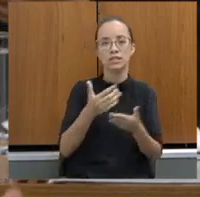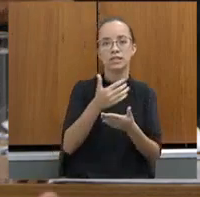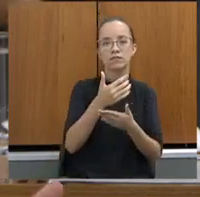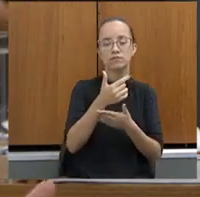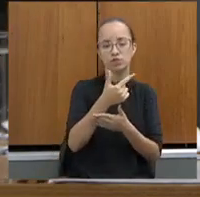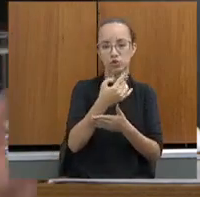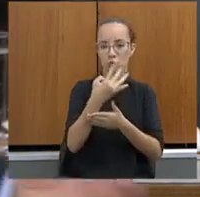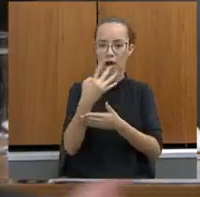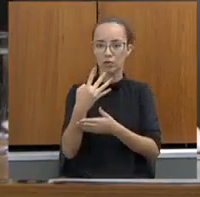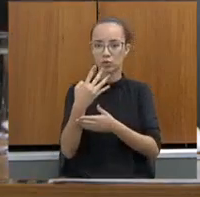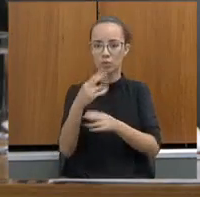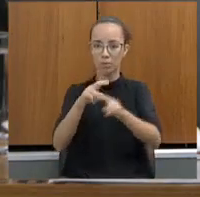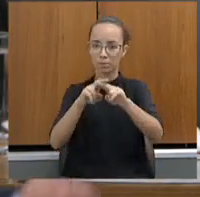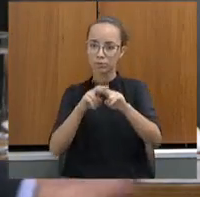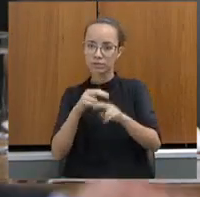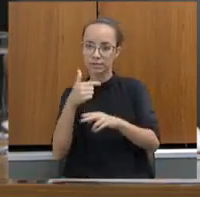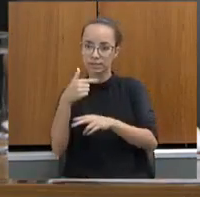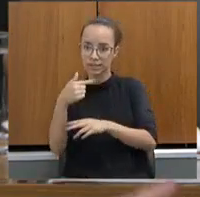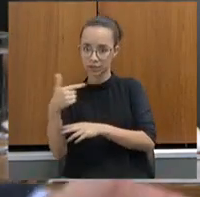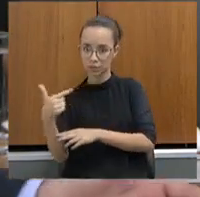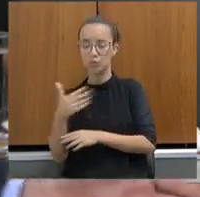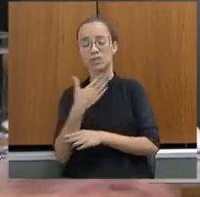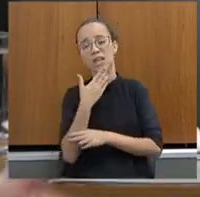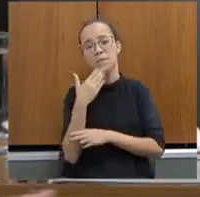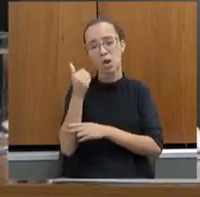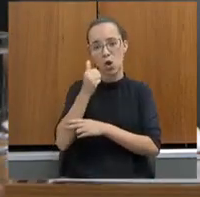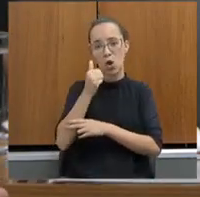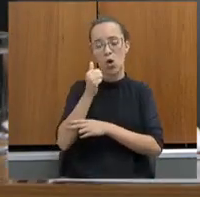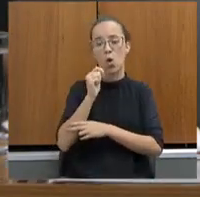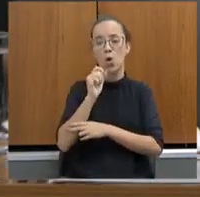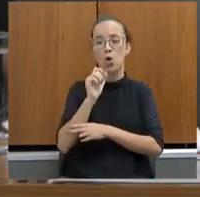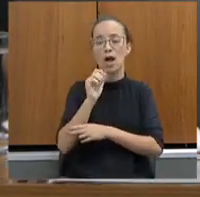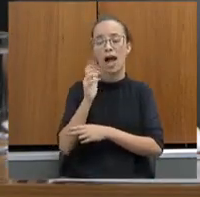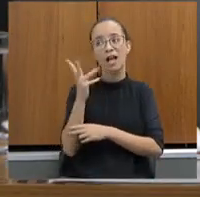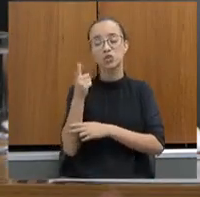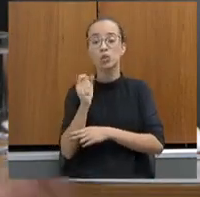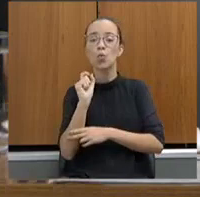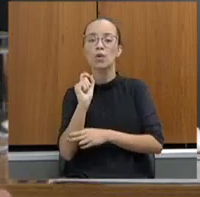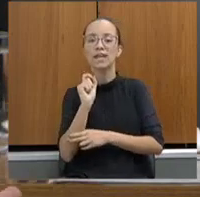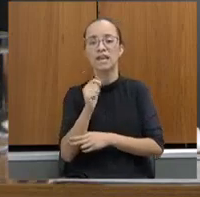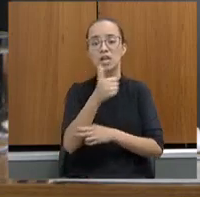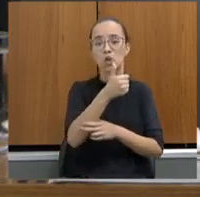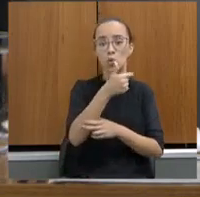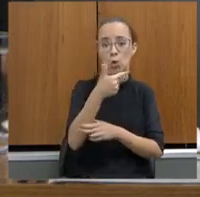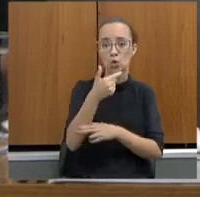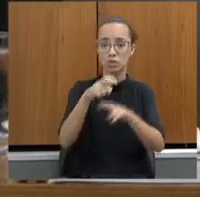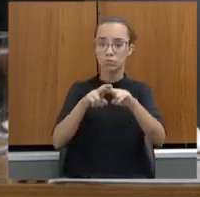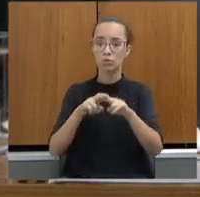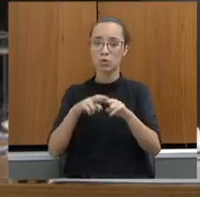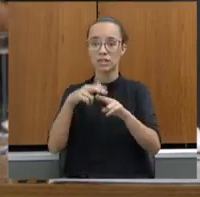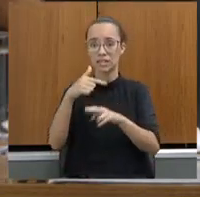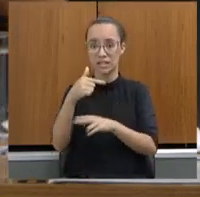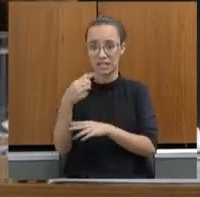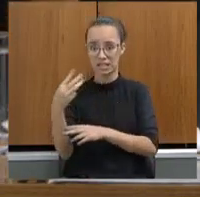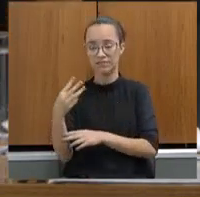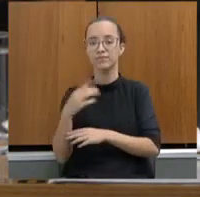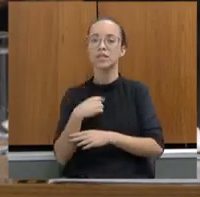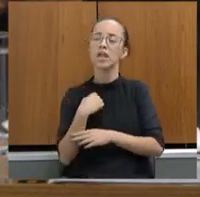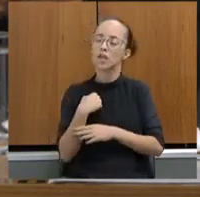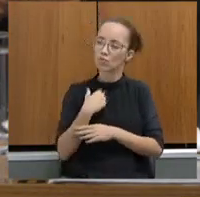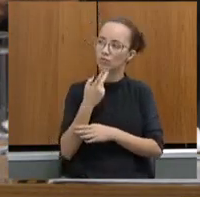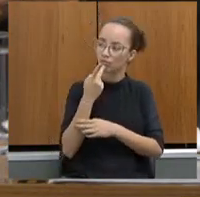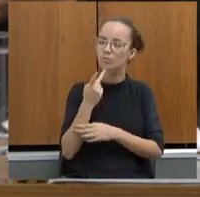Ministério Público achava que a melhor escala seria 12 por 36. Eu avoquei essa responsabilidade,